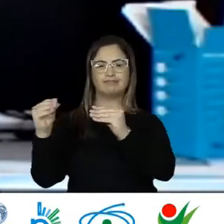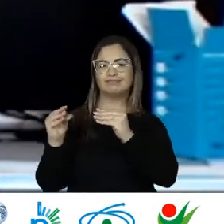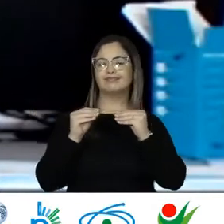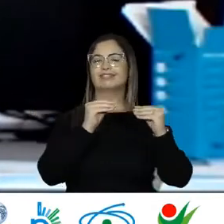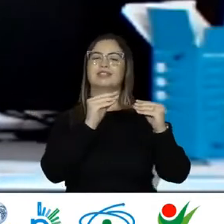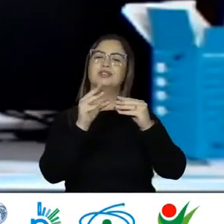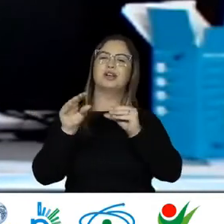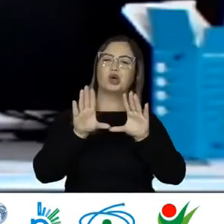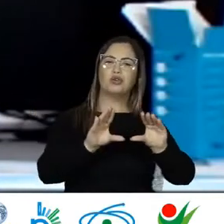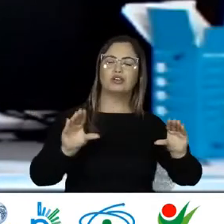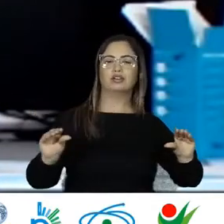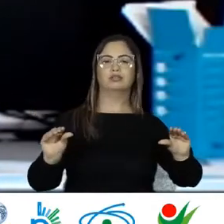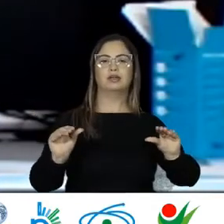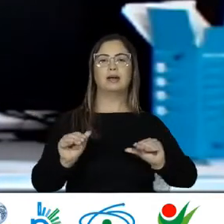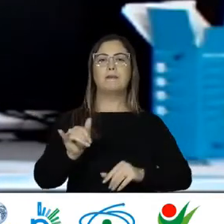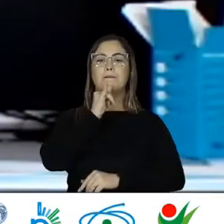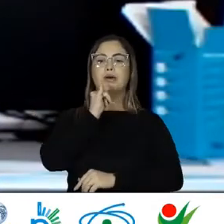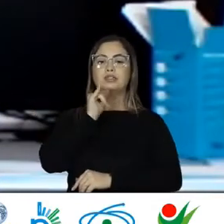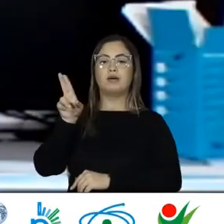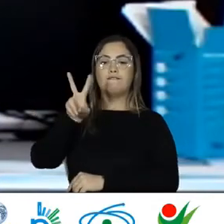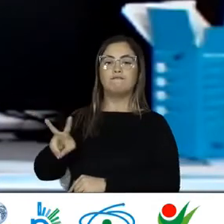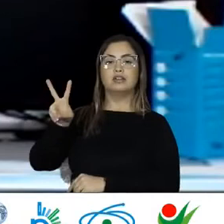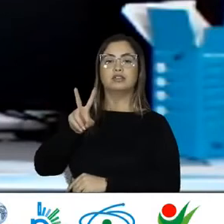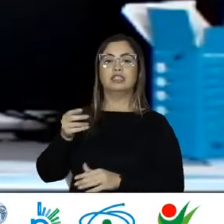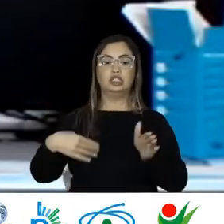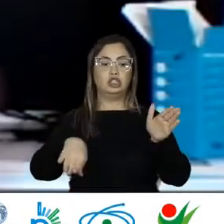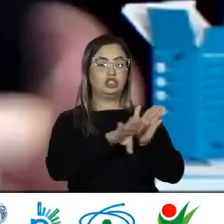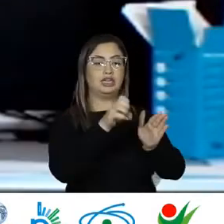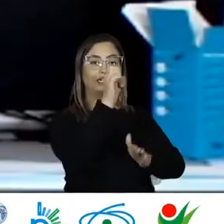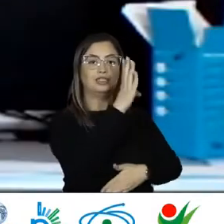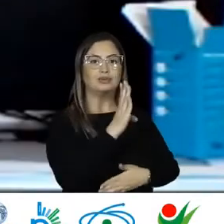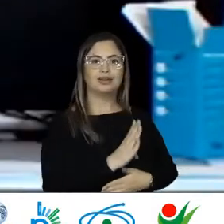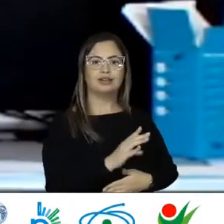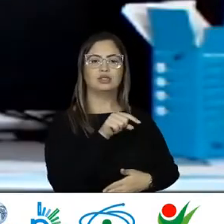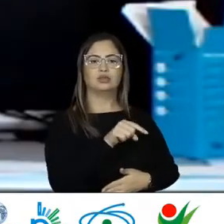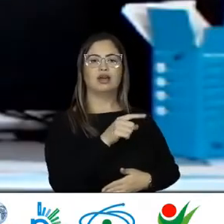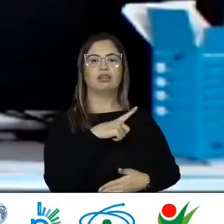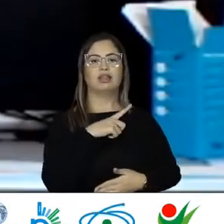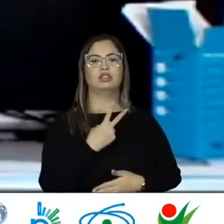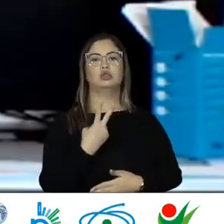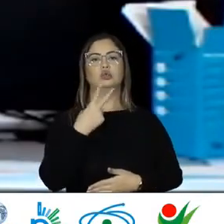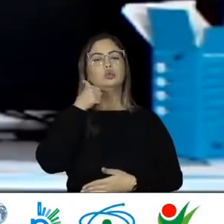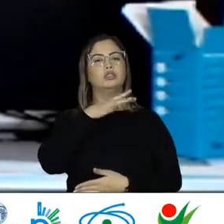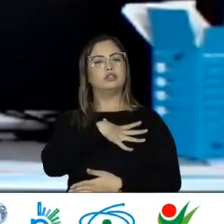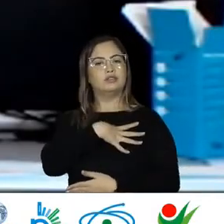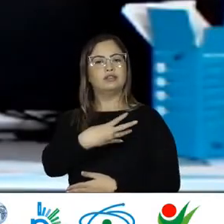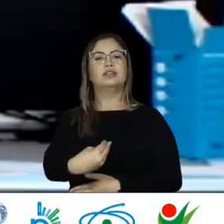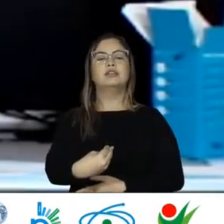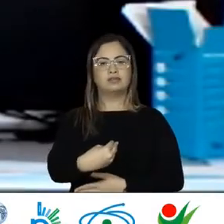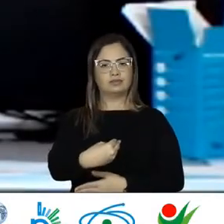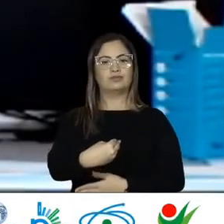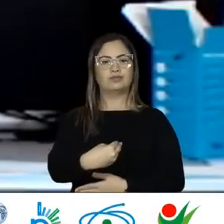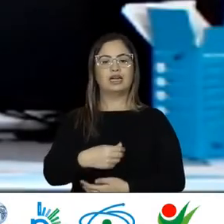Vamos pensar Nos venezuelanos Quando chegam no Brasil Ali em Tacaraima E eles têm Duas filas Ali Eles